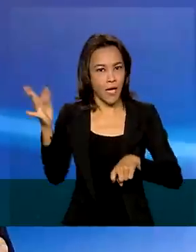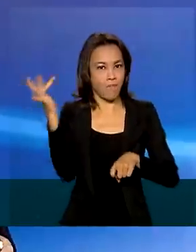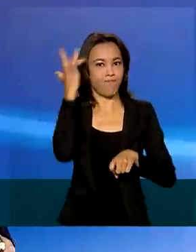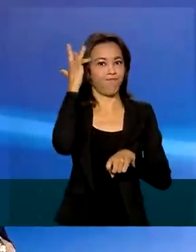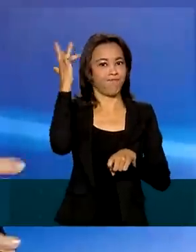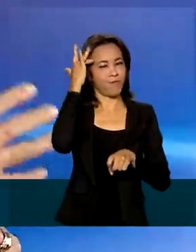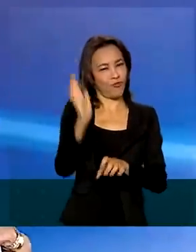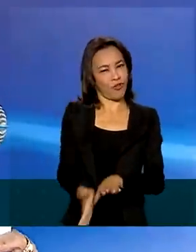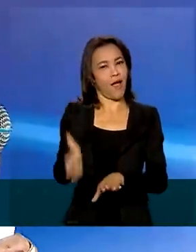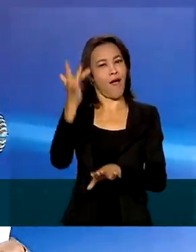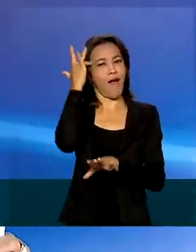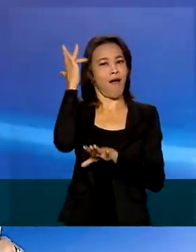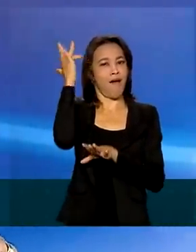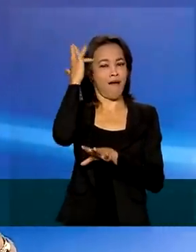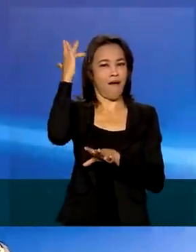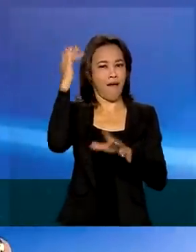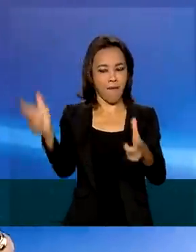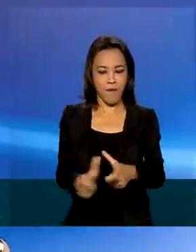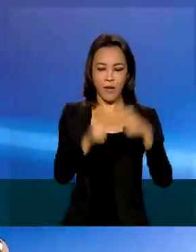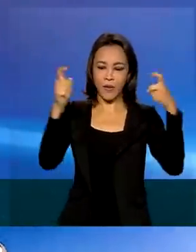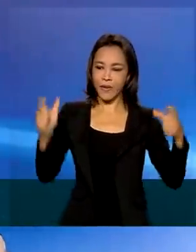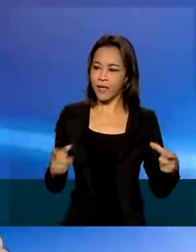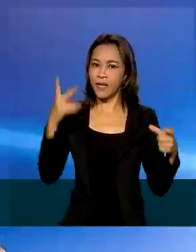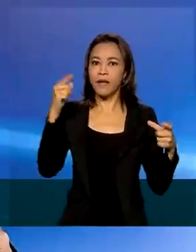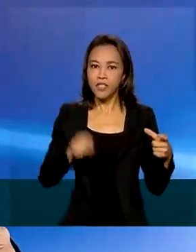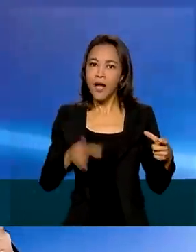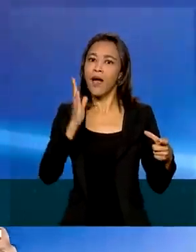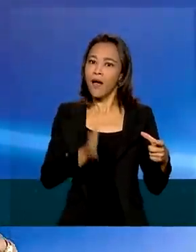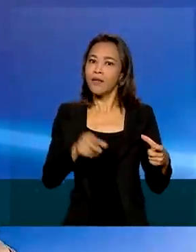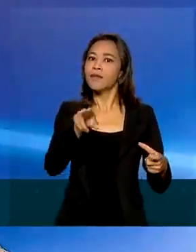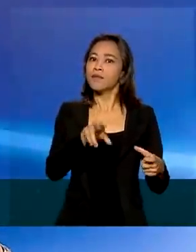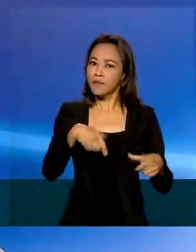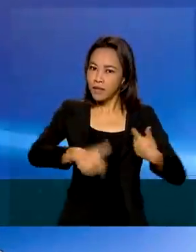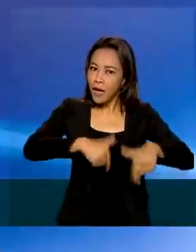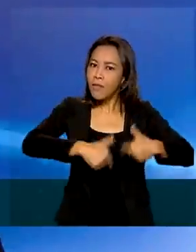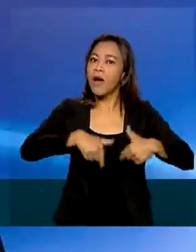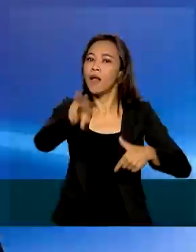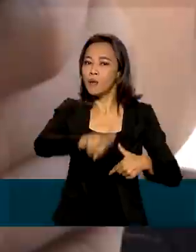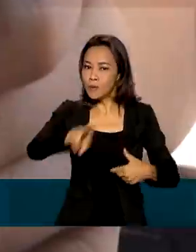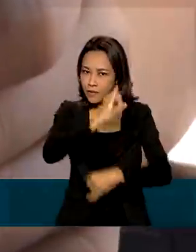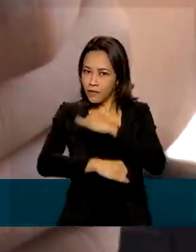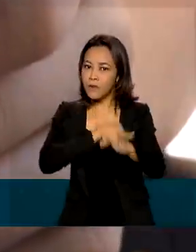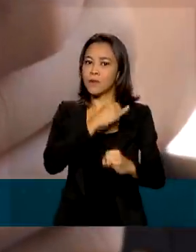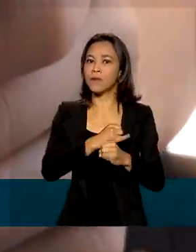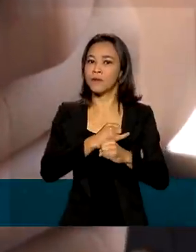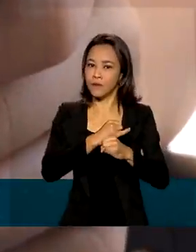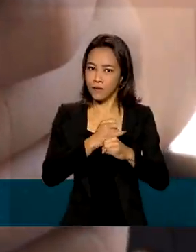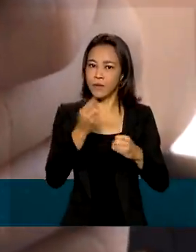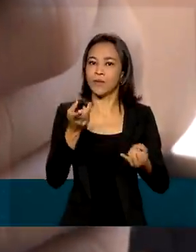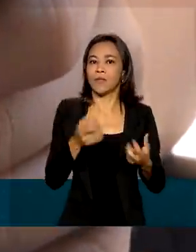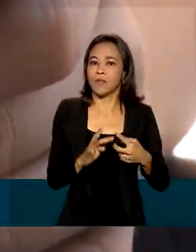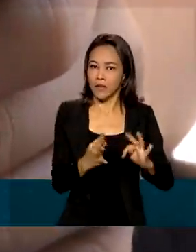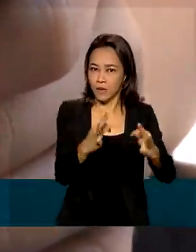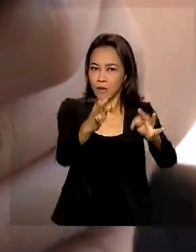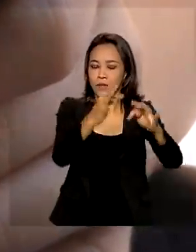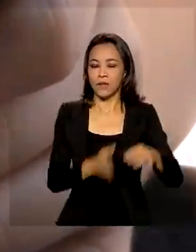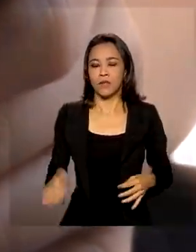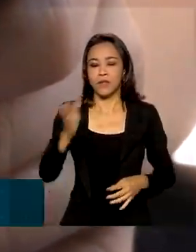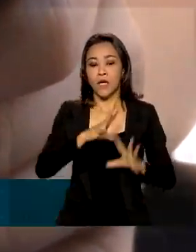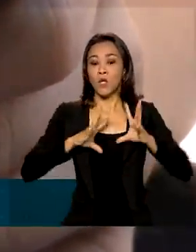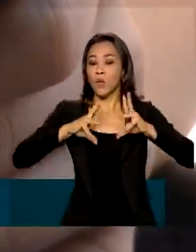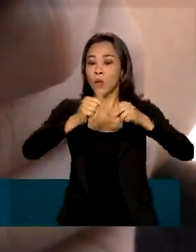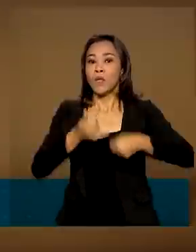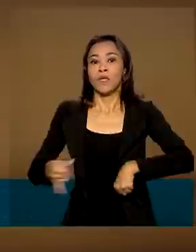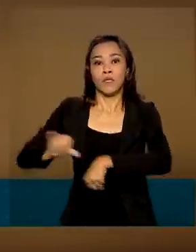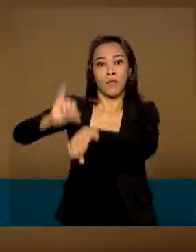grande maioria do agro hoje trabalha já na vanguarda da tecnologia. Todas as capitais deverão ter acesso ao